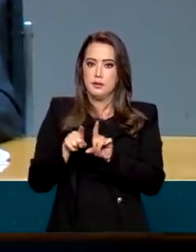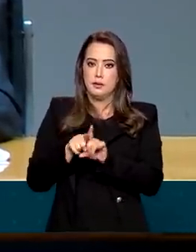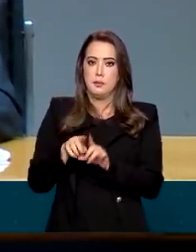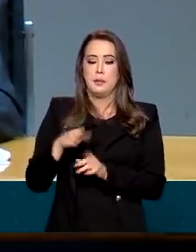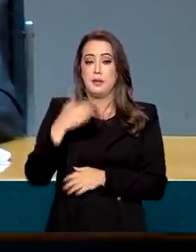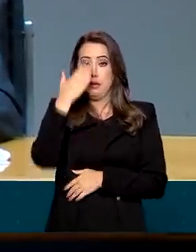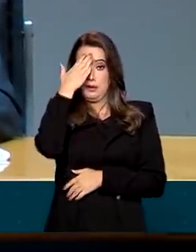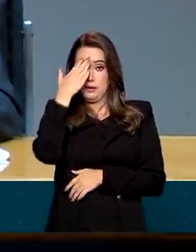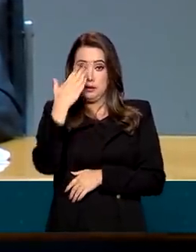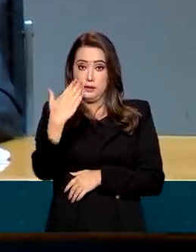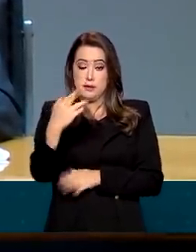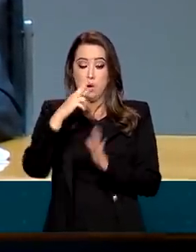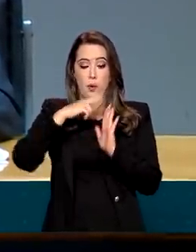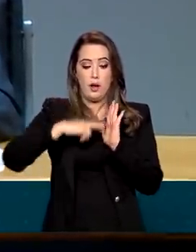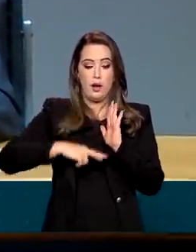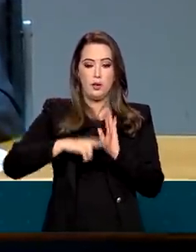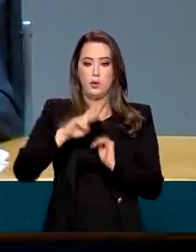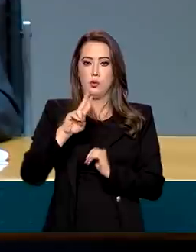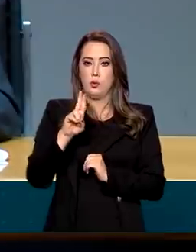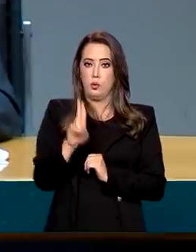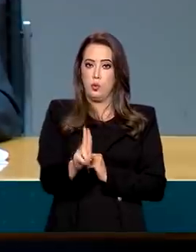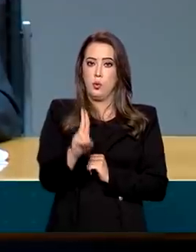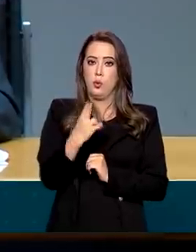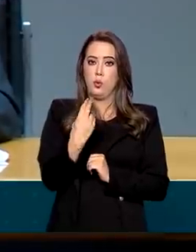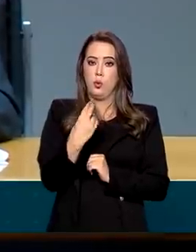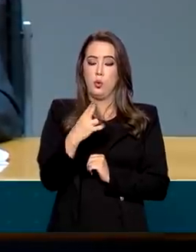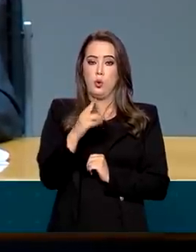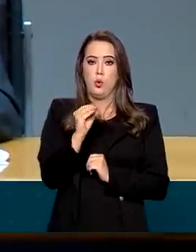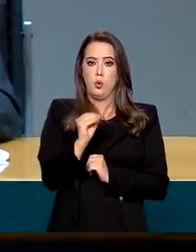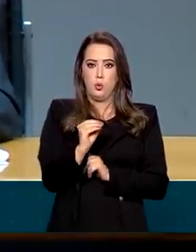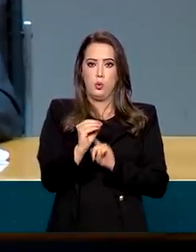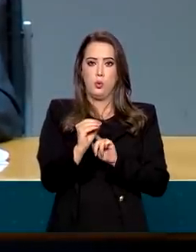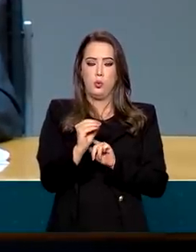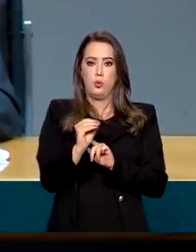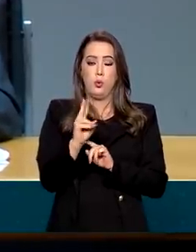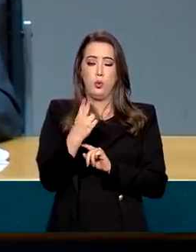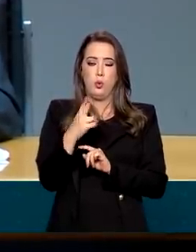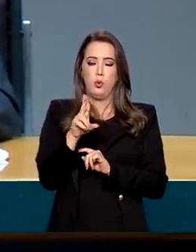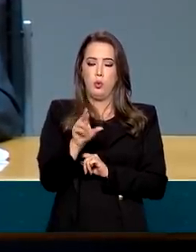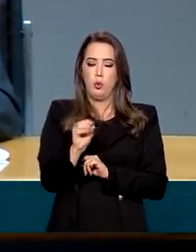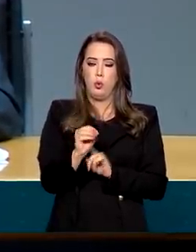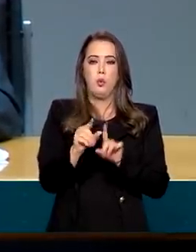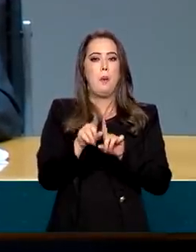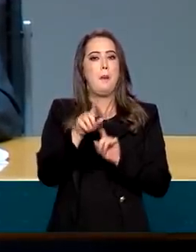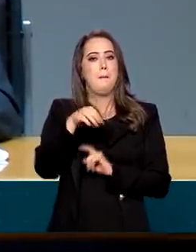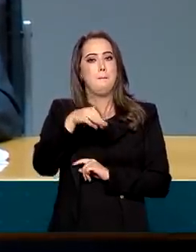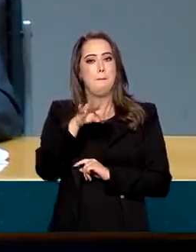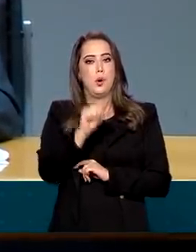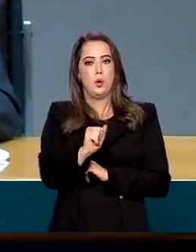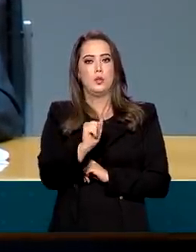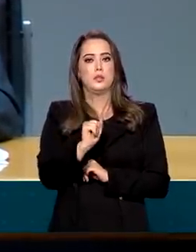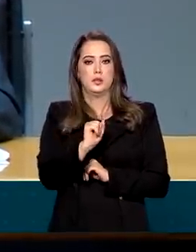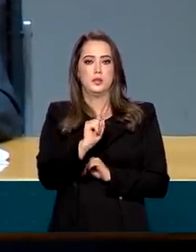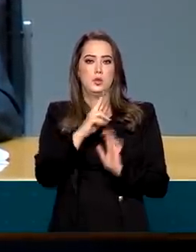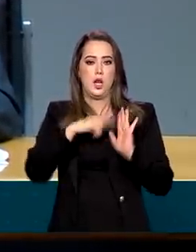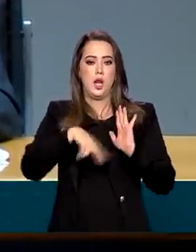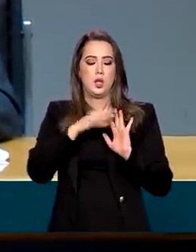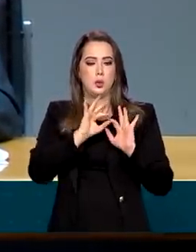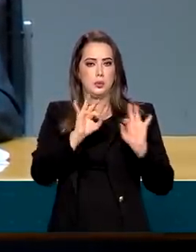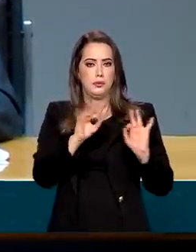relator Hugo Mota por ter feito um trabalho muito dentro do espírito original que nós fizemos, embora, evidentemente,